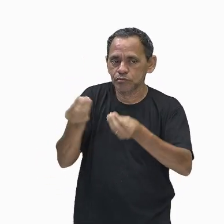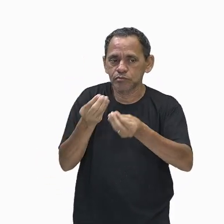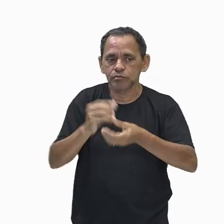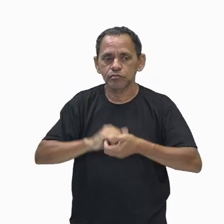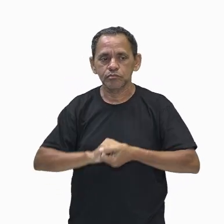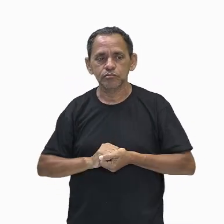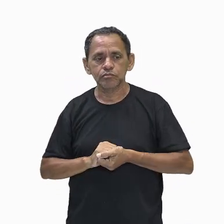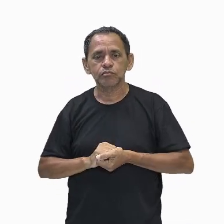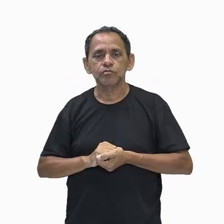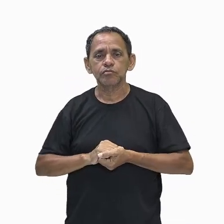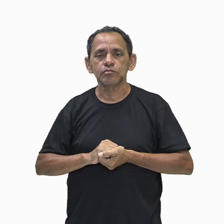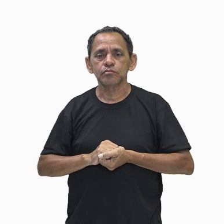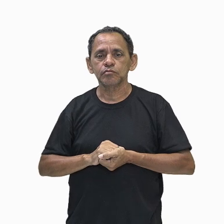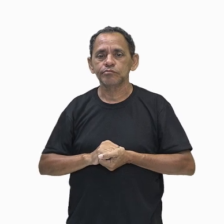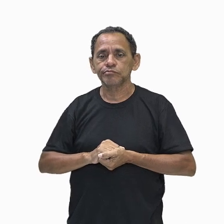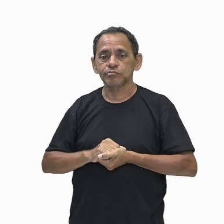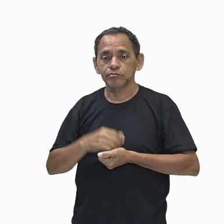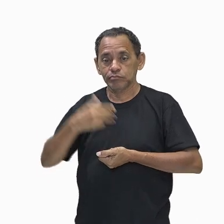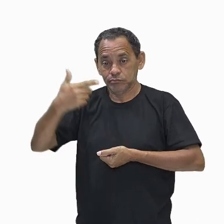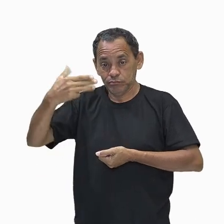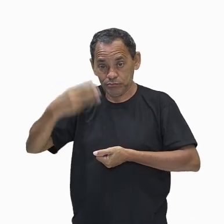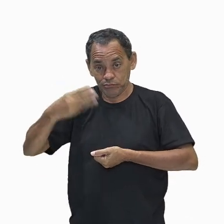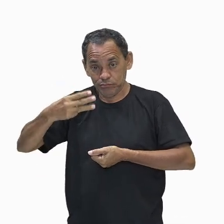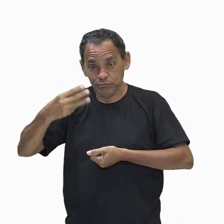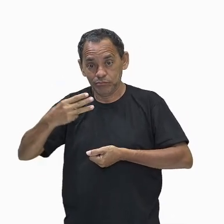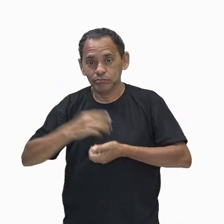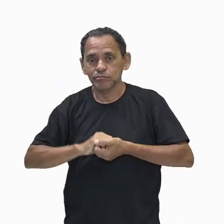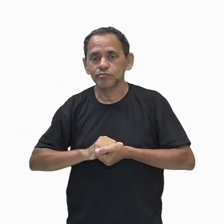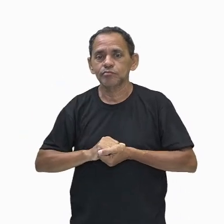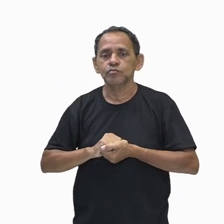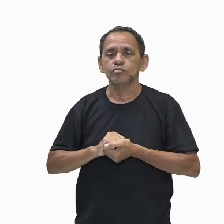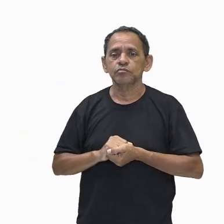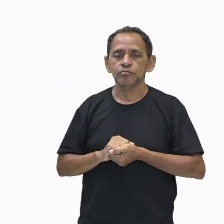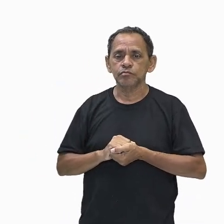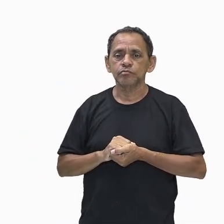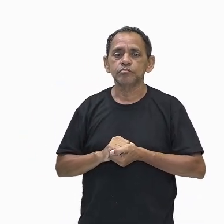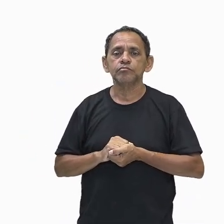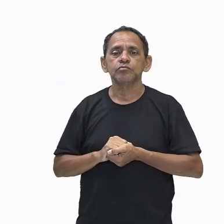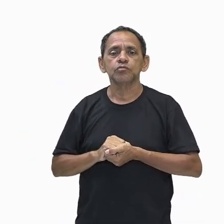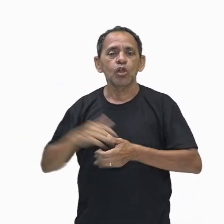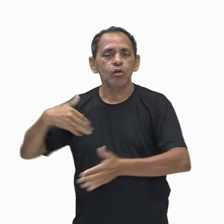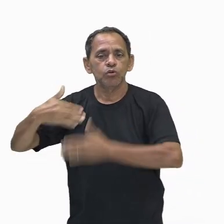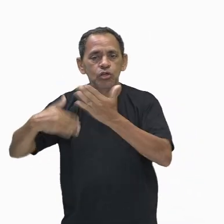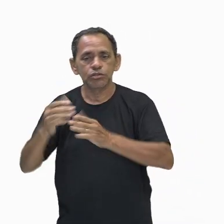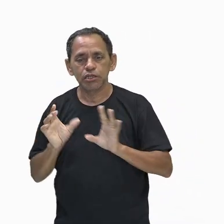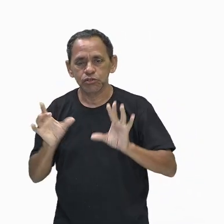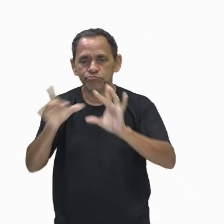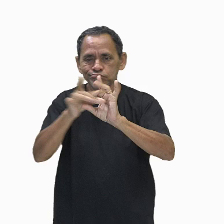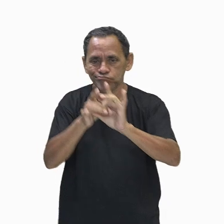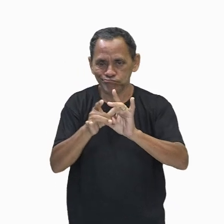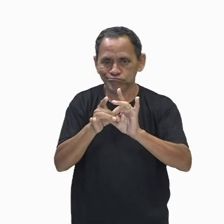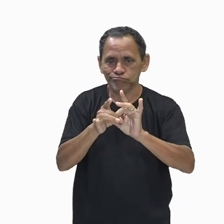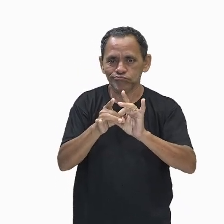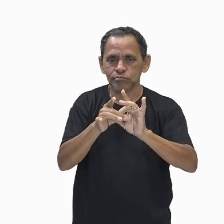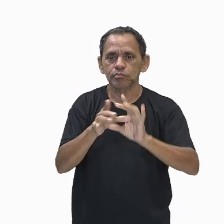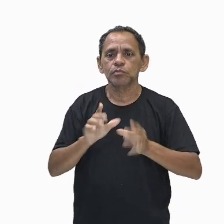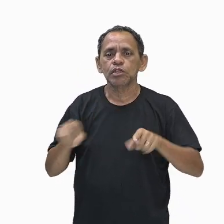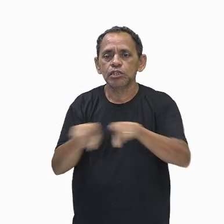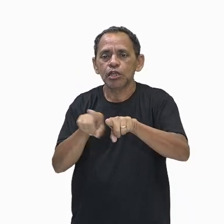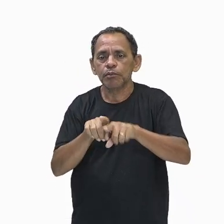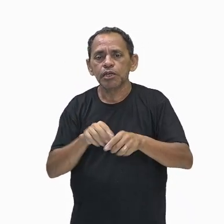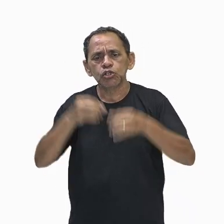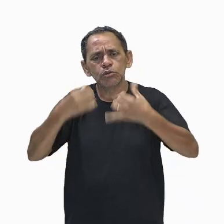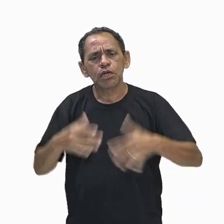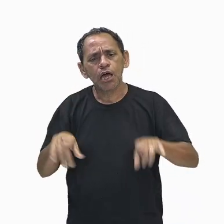terceira cabecinha, vocês veem, então, o Alto e o Baixo Egito no processo, então, de unificação. E aí, eu tenho que dizer para vocês